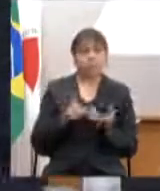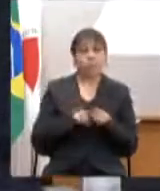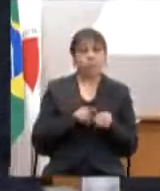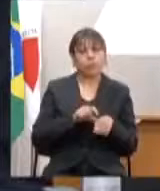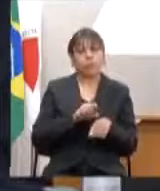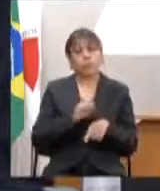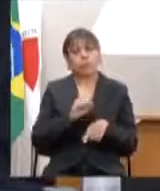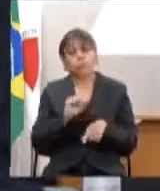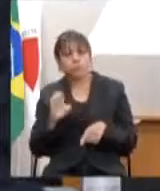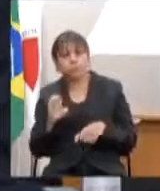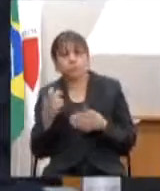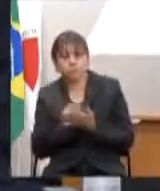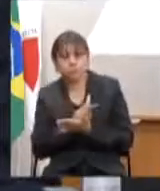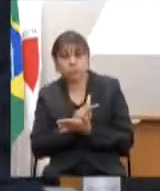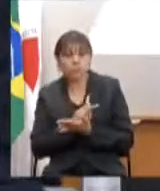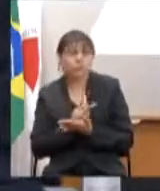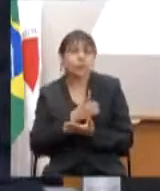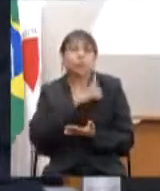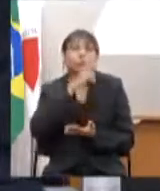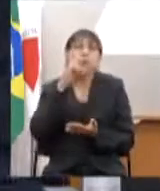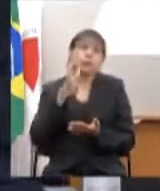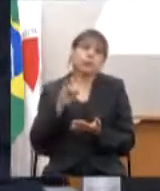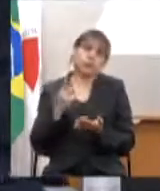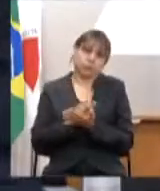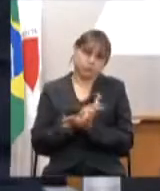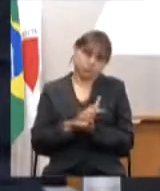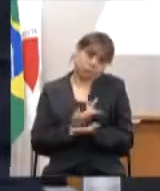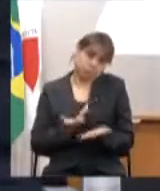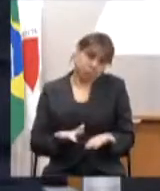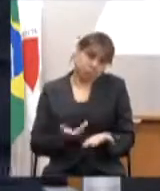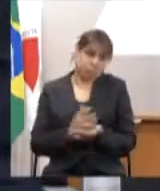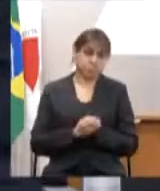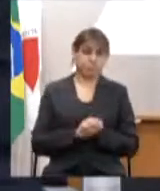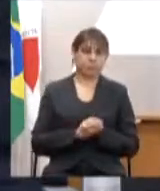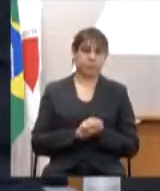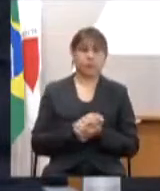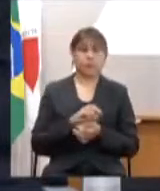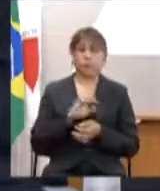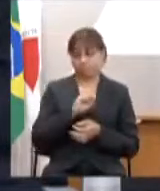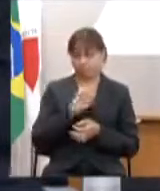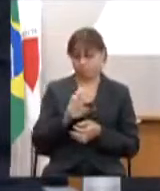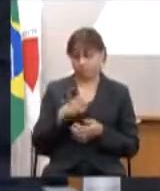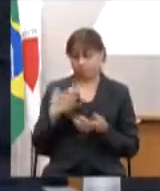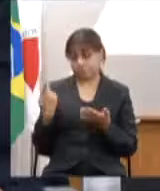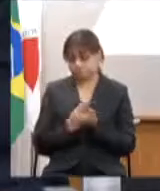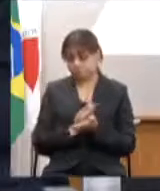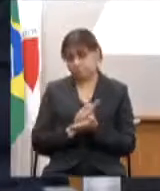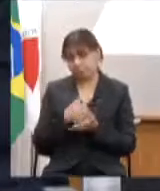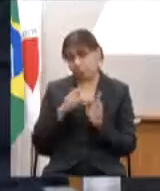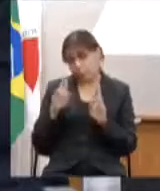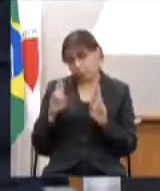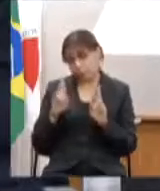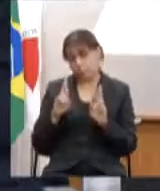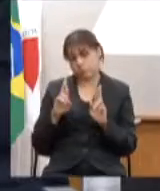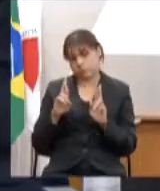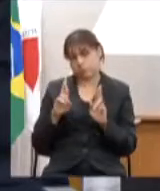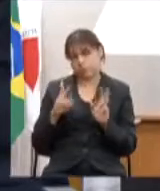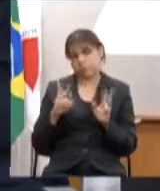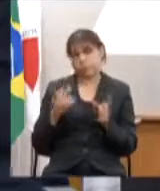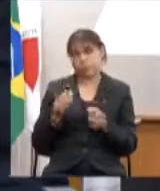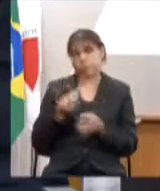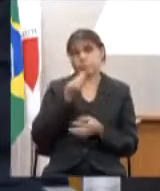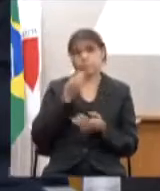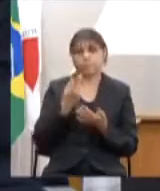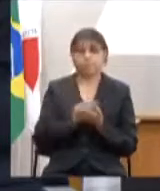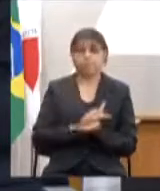acontecerá mas em acontecendo e é o que eu espero que aconteça